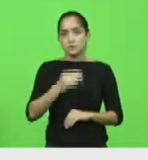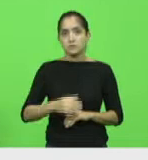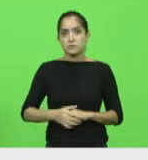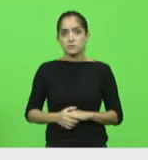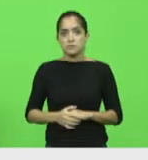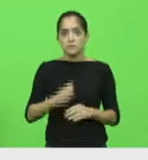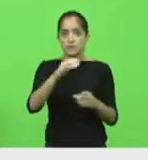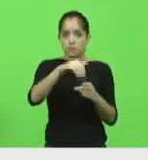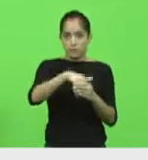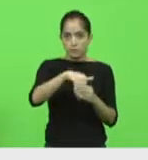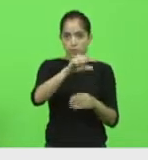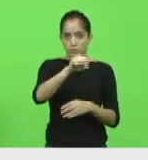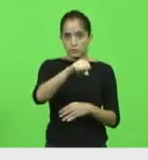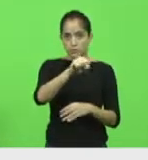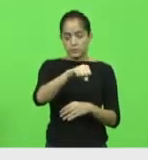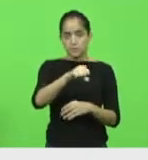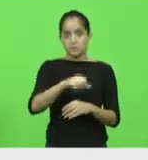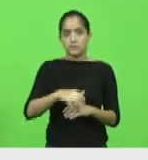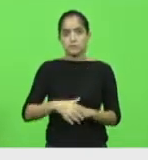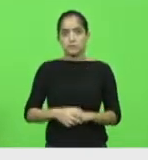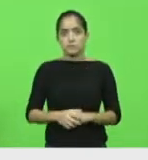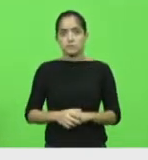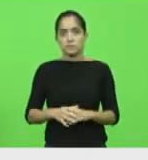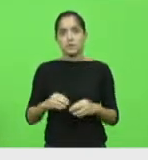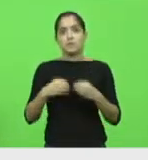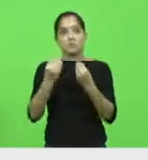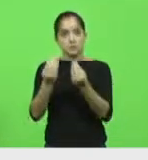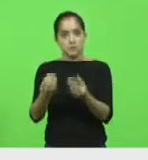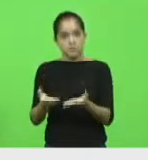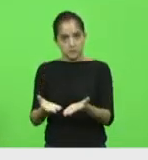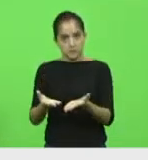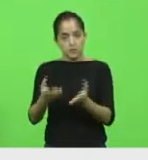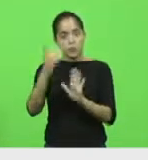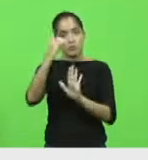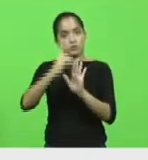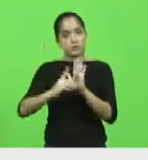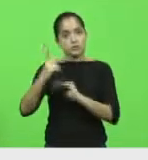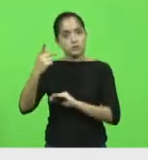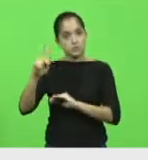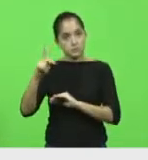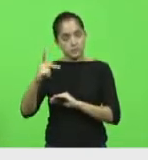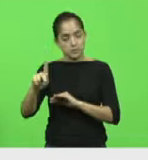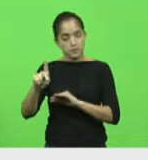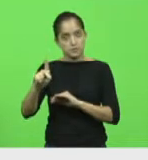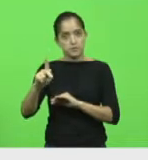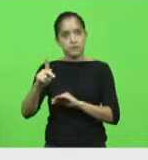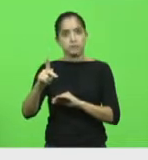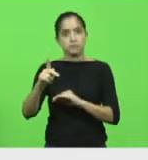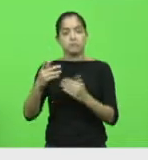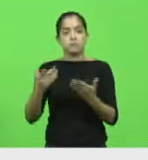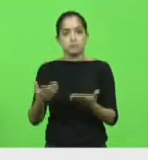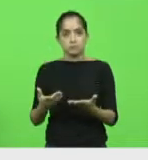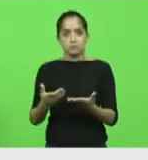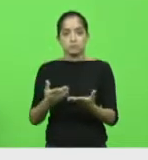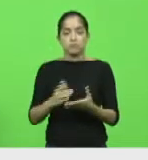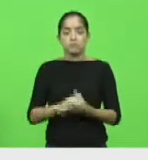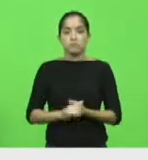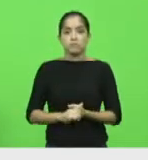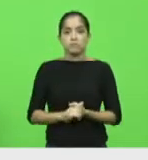Voto sim, senhor presidente, para devolver ao parlamentar o direito que lhe foi dado com o voto popular.